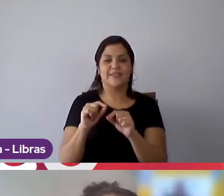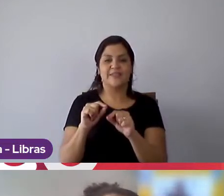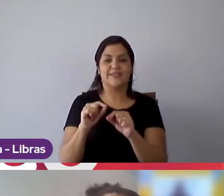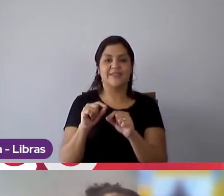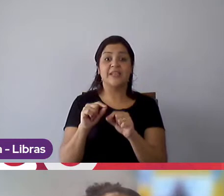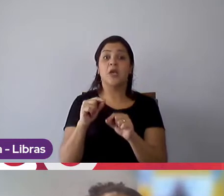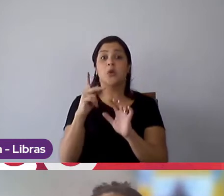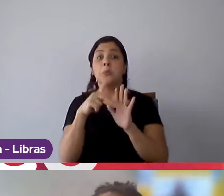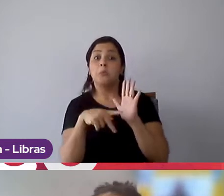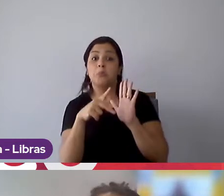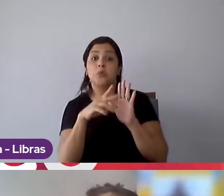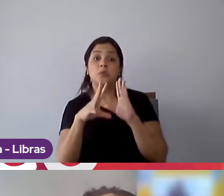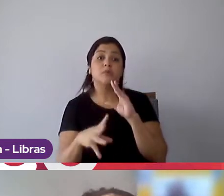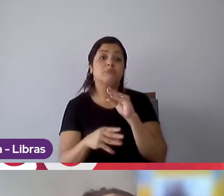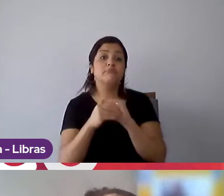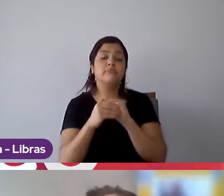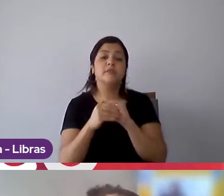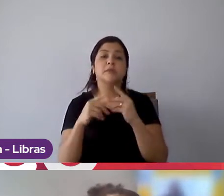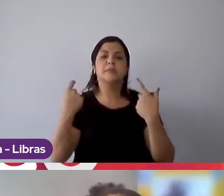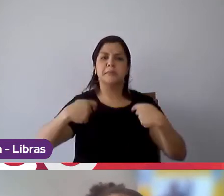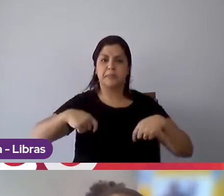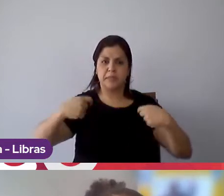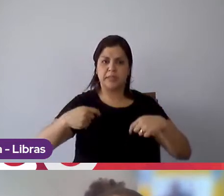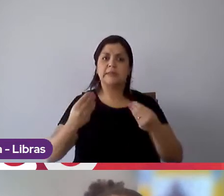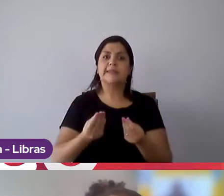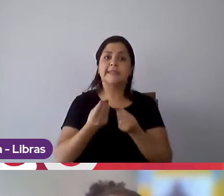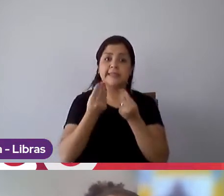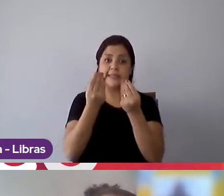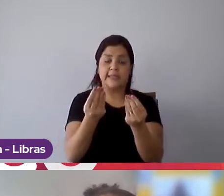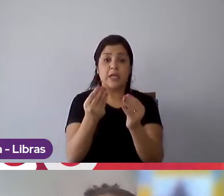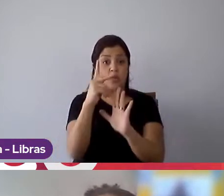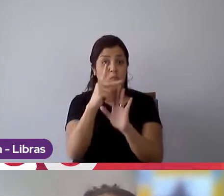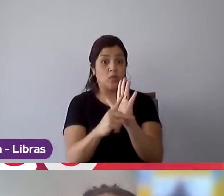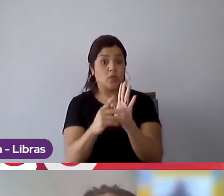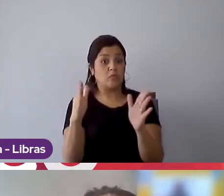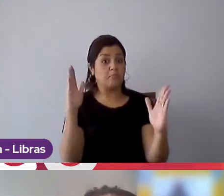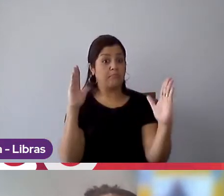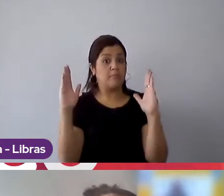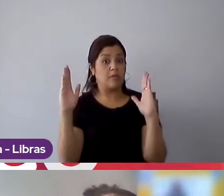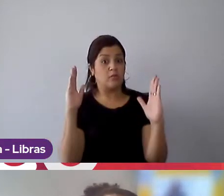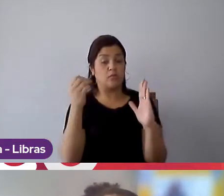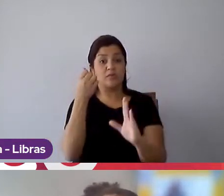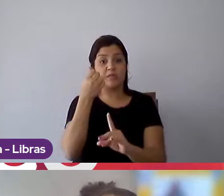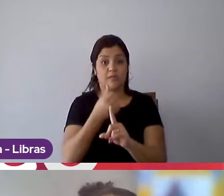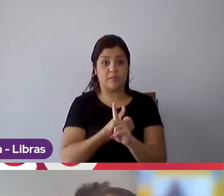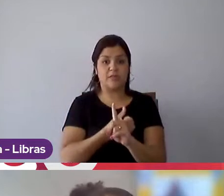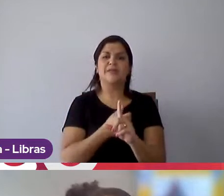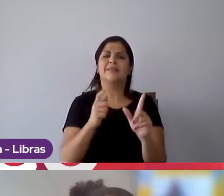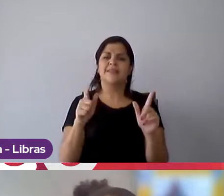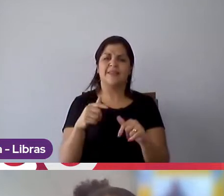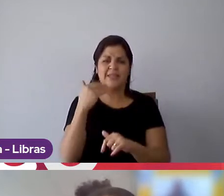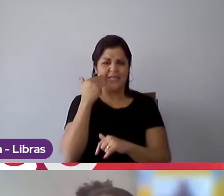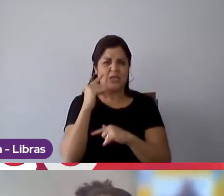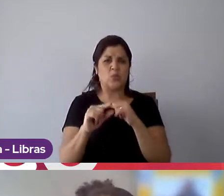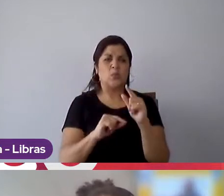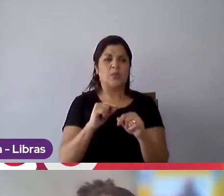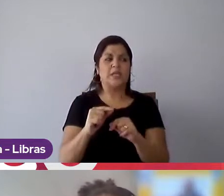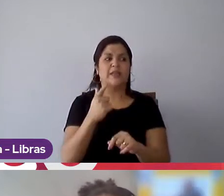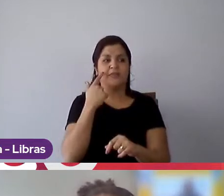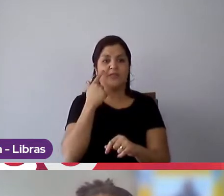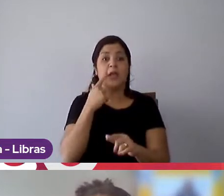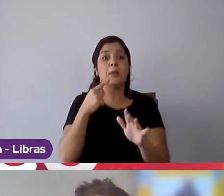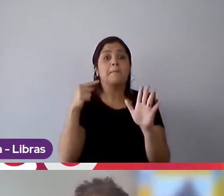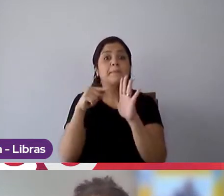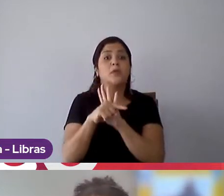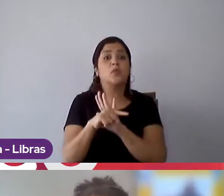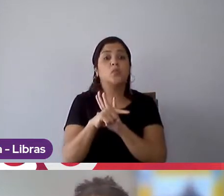próximos projetos que nós precisamos entregar dentro desses seis meses, eu entendo que possa ter parte, né, da pergunta